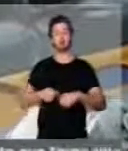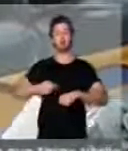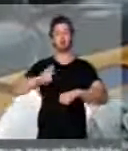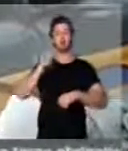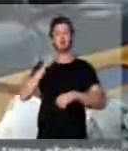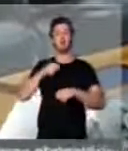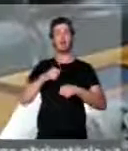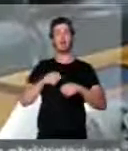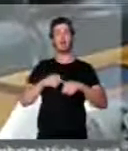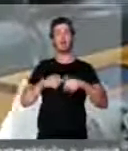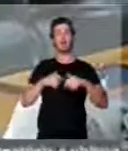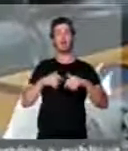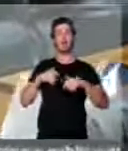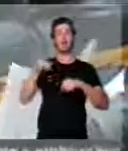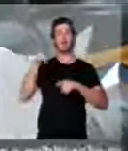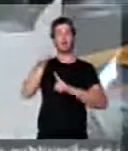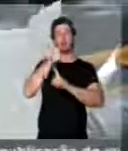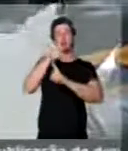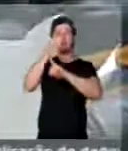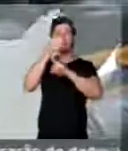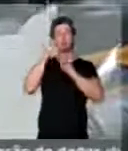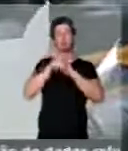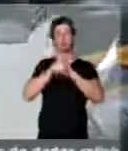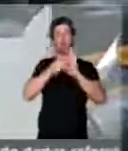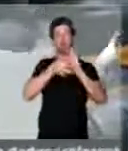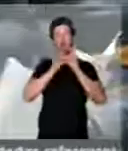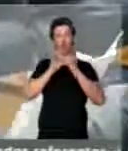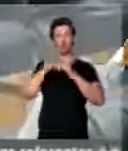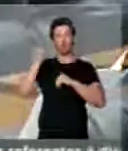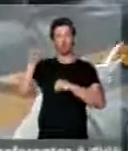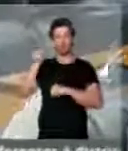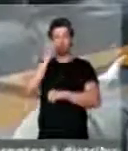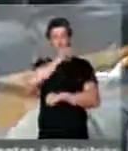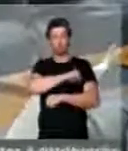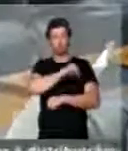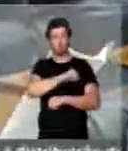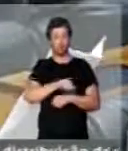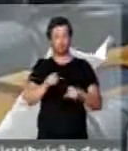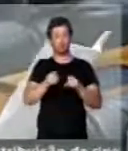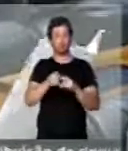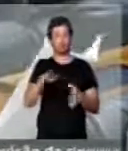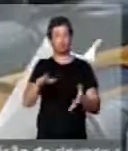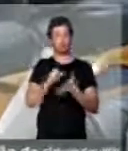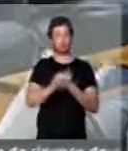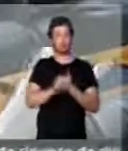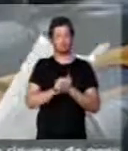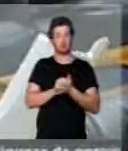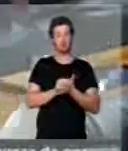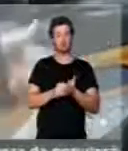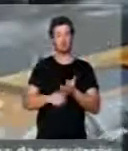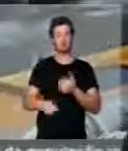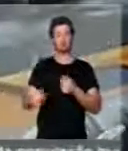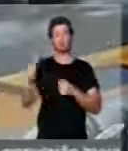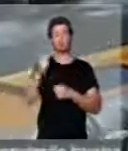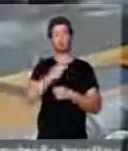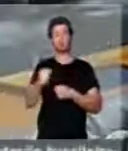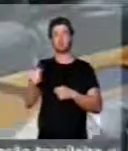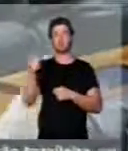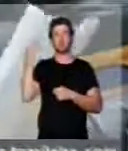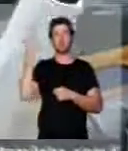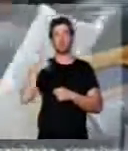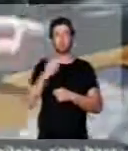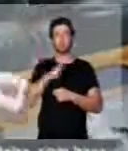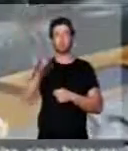porta-bandeira das Olimpíadas do Rio de Janeiro, e também, presidente, registrar, final de semana, passei na minha